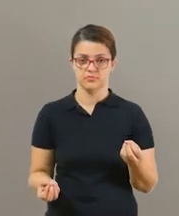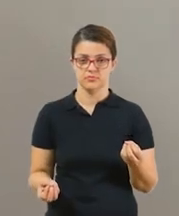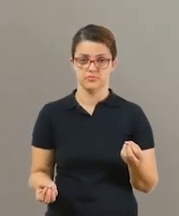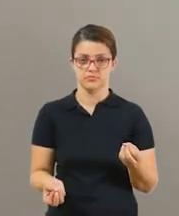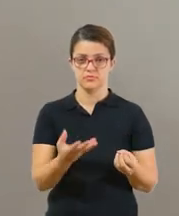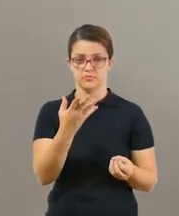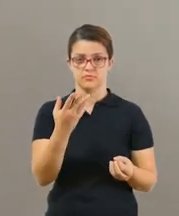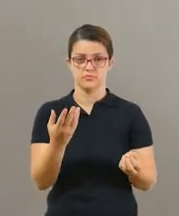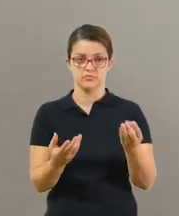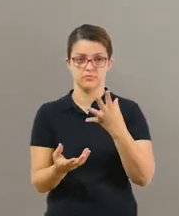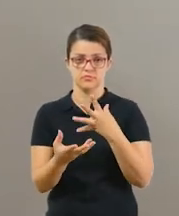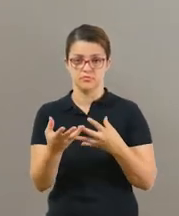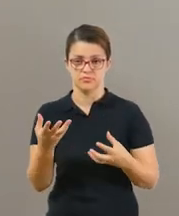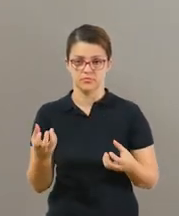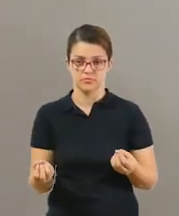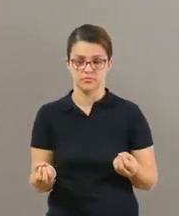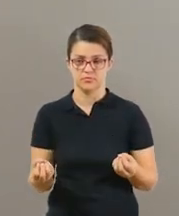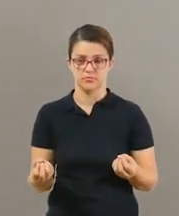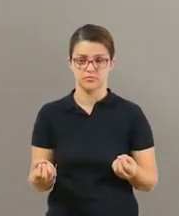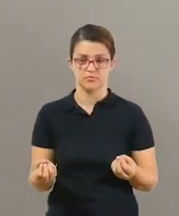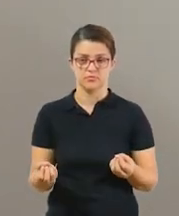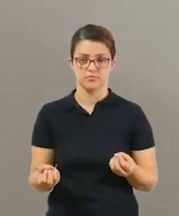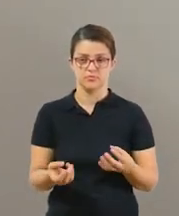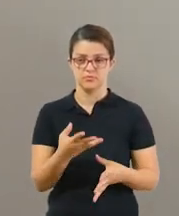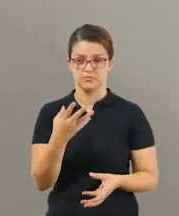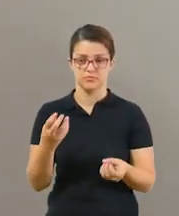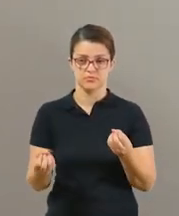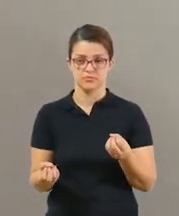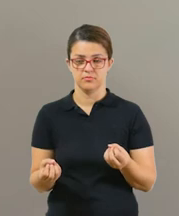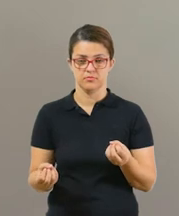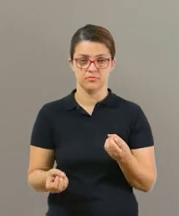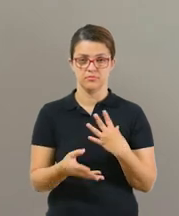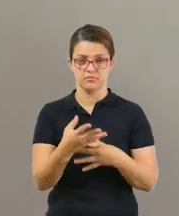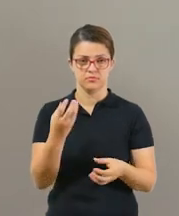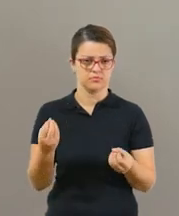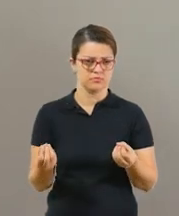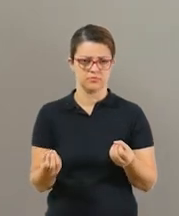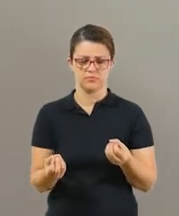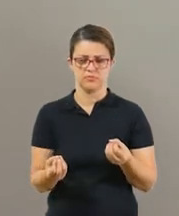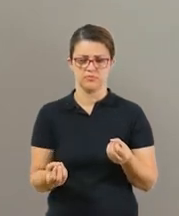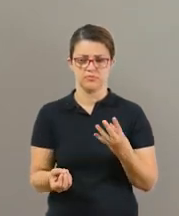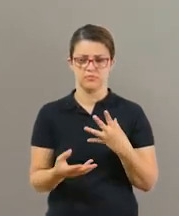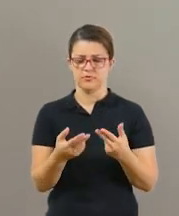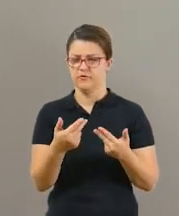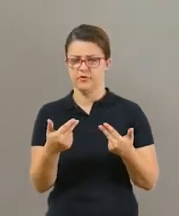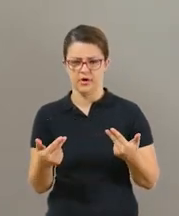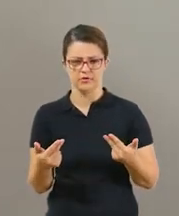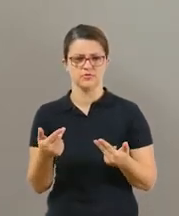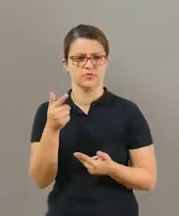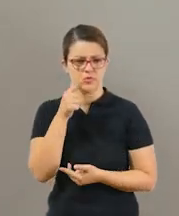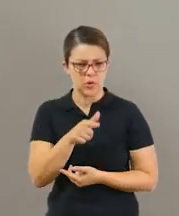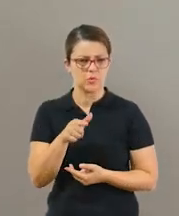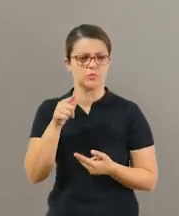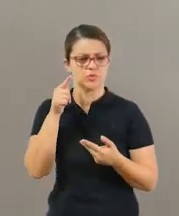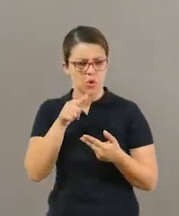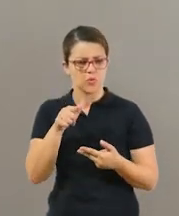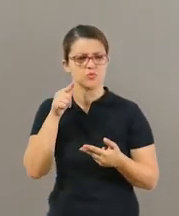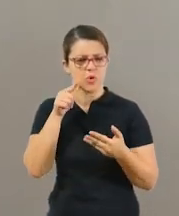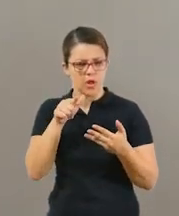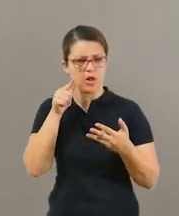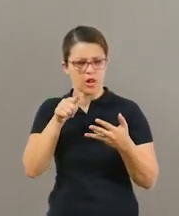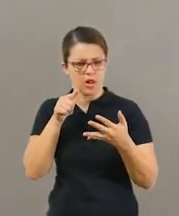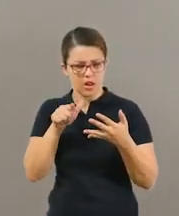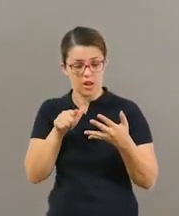de novo, joga, joga, pega, pega, ok? Joga, joga, pega, pega. Você vai fazer isso várias vezes, várias vezes, é